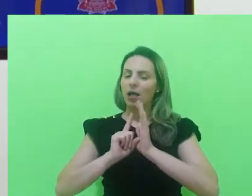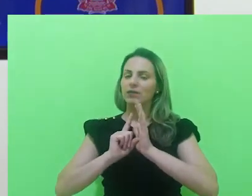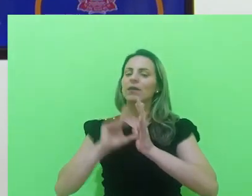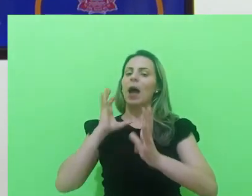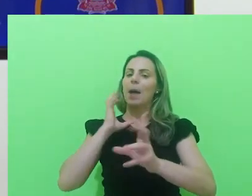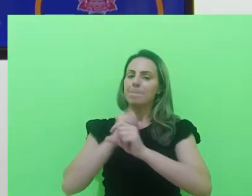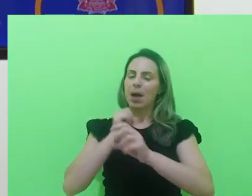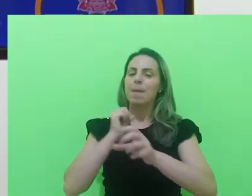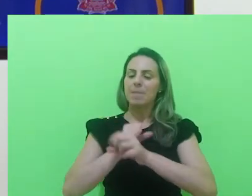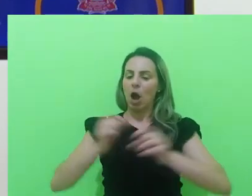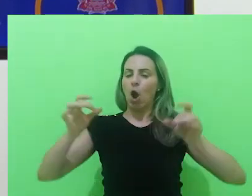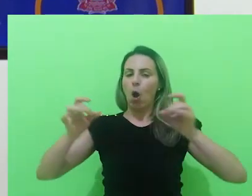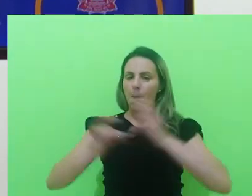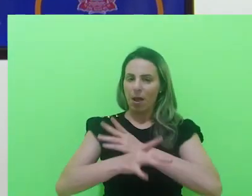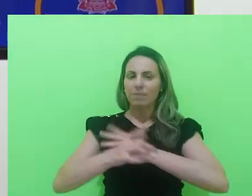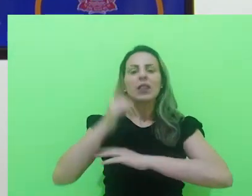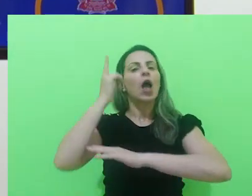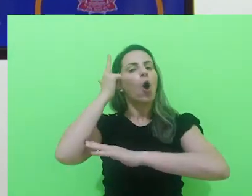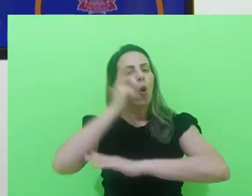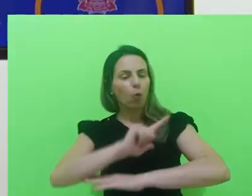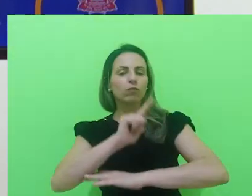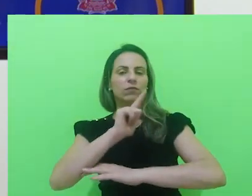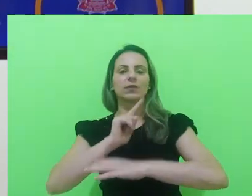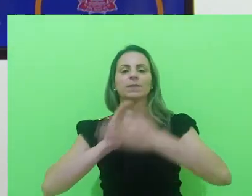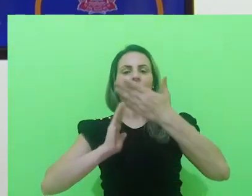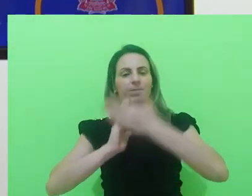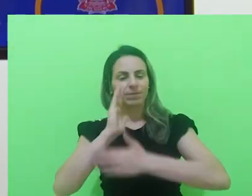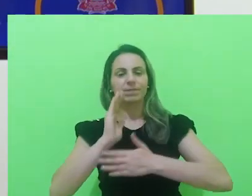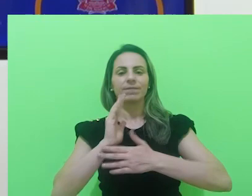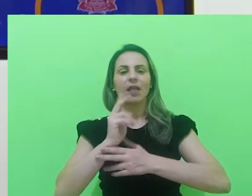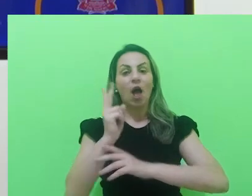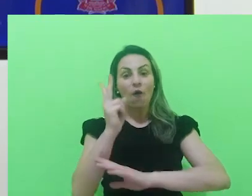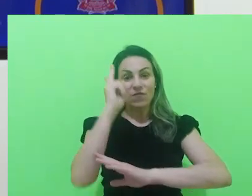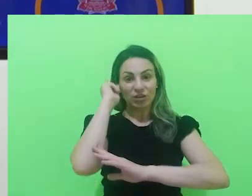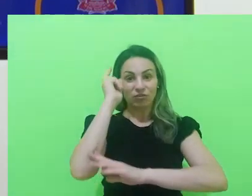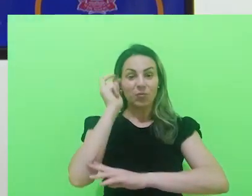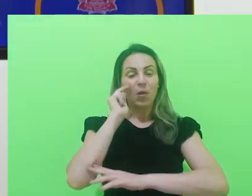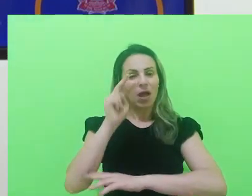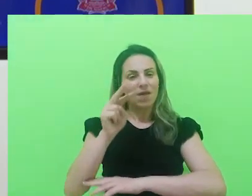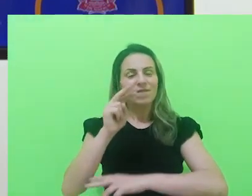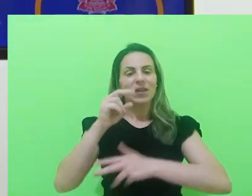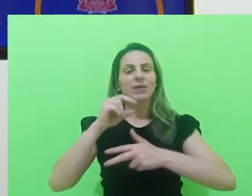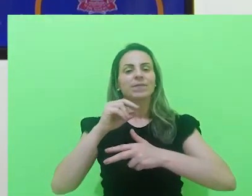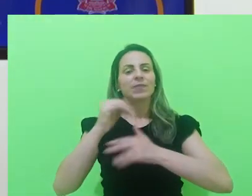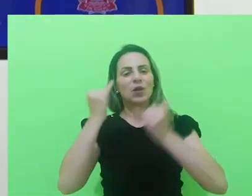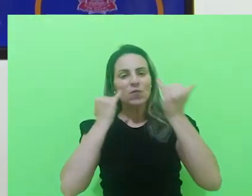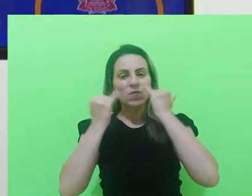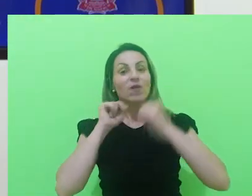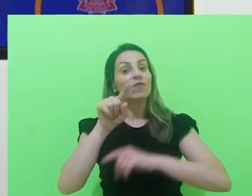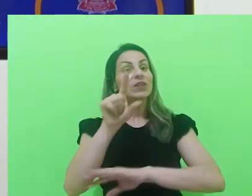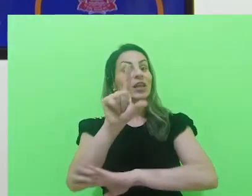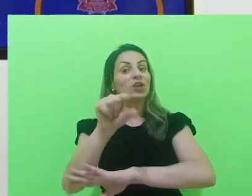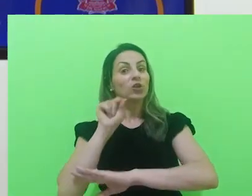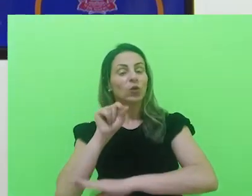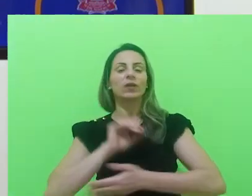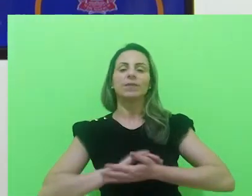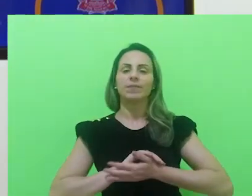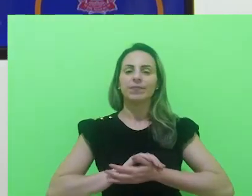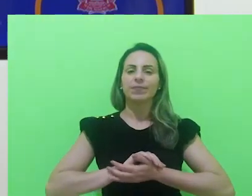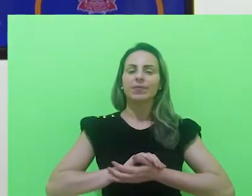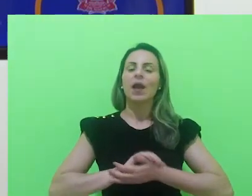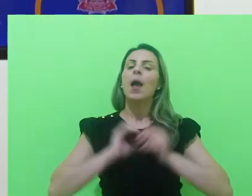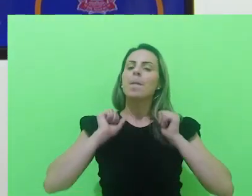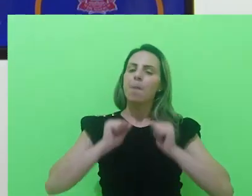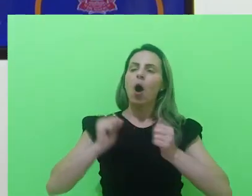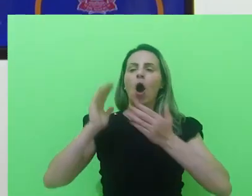completa a sua carga horária para que você possa, na hora do vestibular, prestar para o itinerário escolhido por você. Pode acontecer